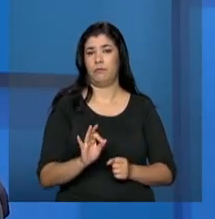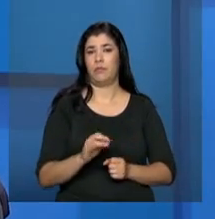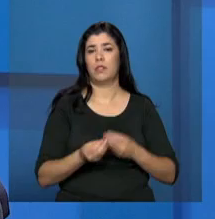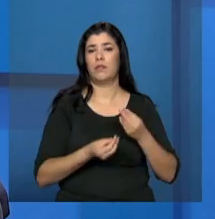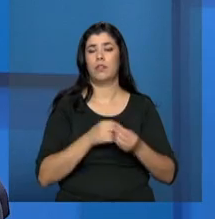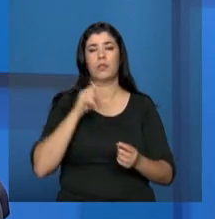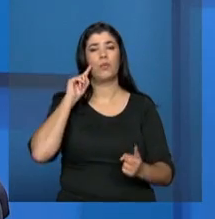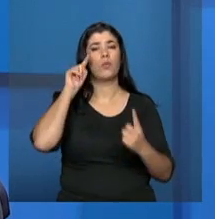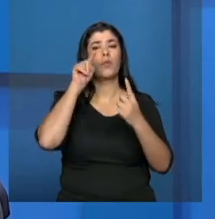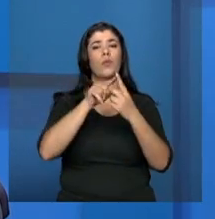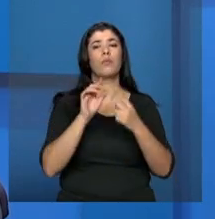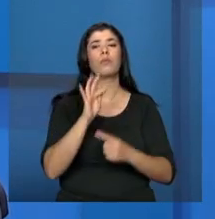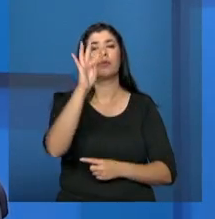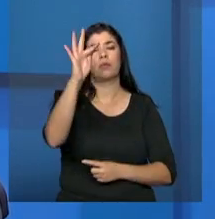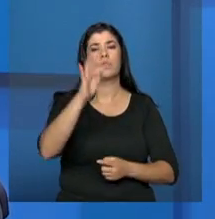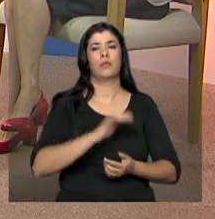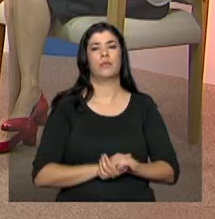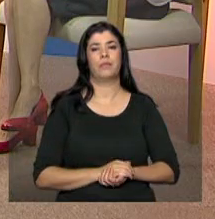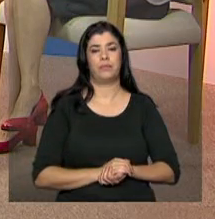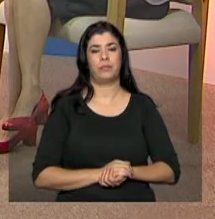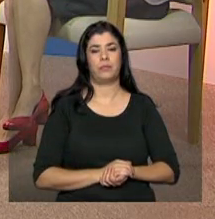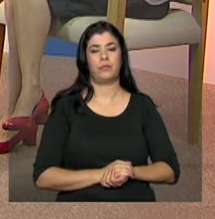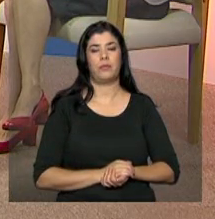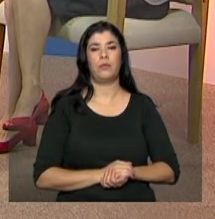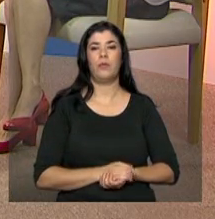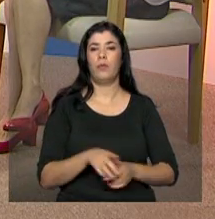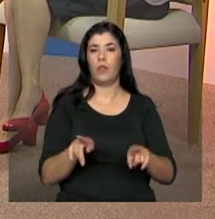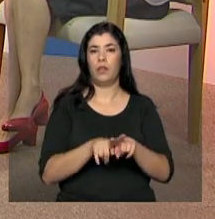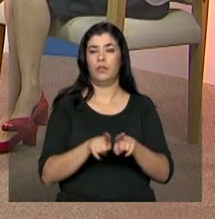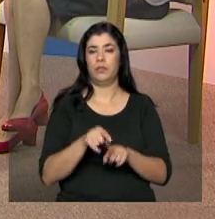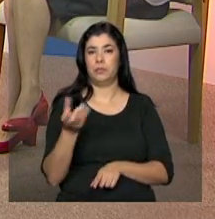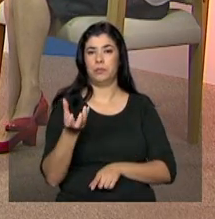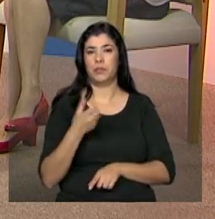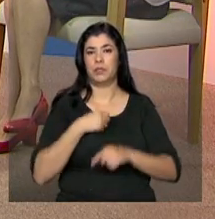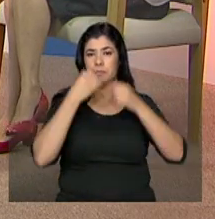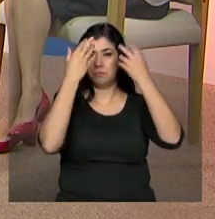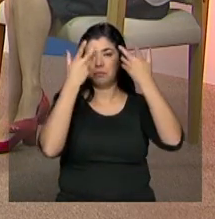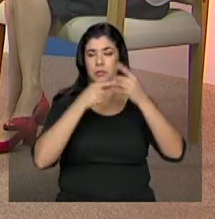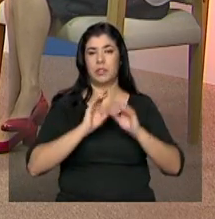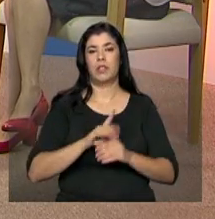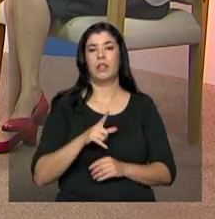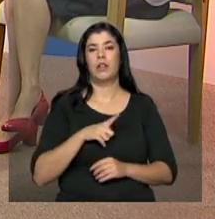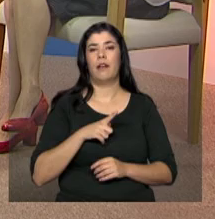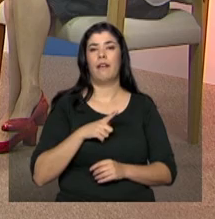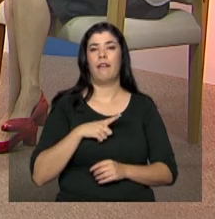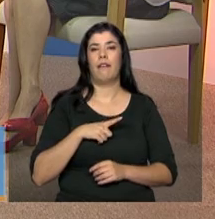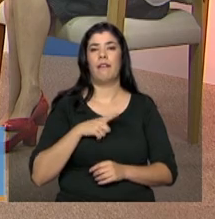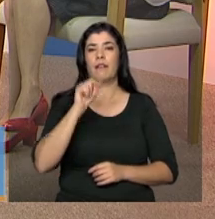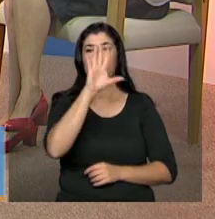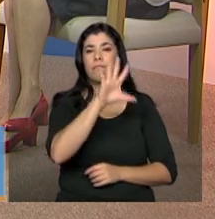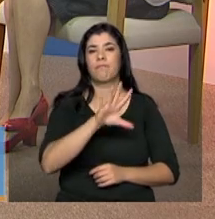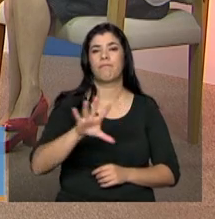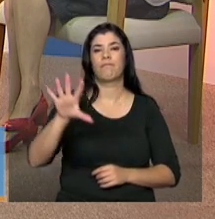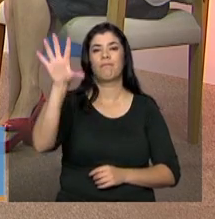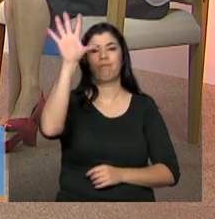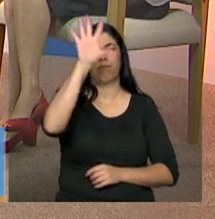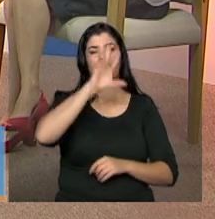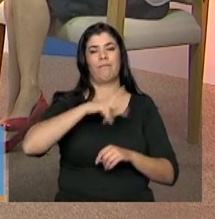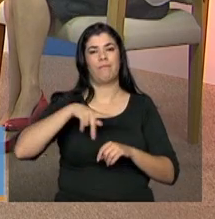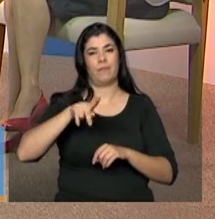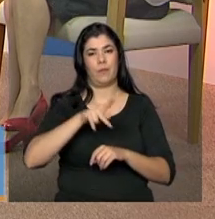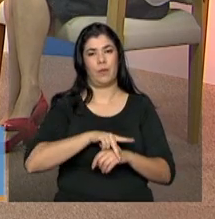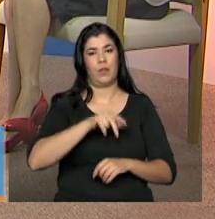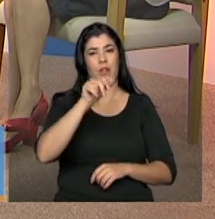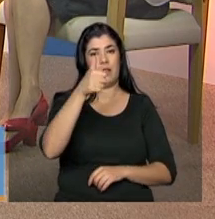diretrizes. Exatamente. O presidente quer falar? Eu quero só acrescentar, assim, que, em nível nacional, essa é décima etapa, como